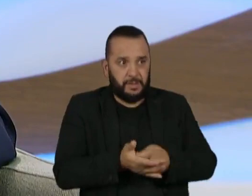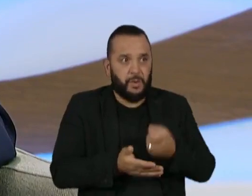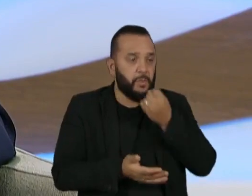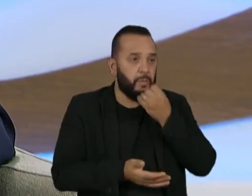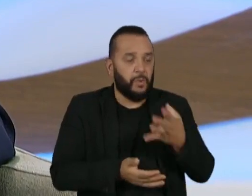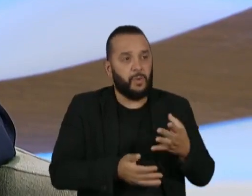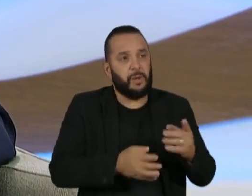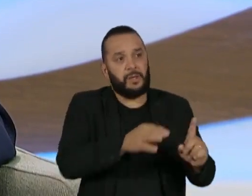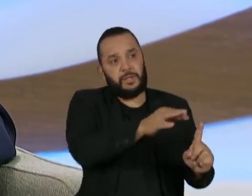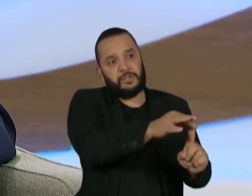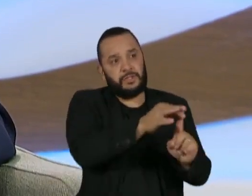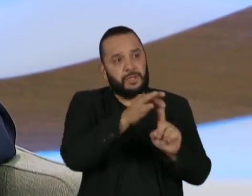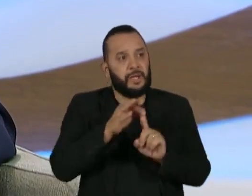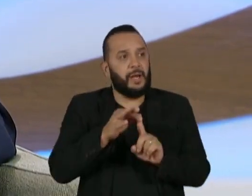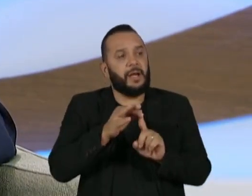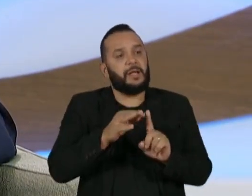gente saiba qual é o nome que ele vai escolher.